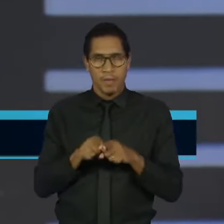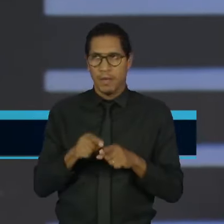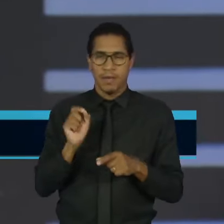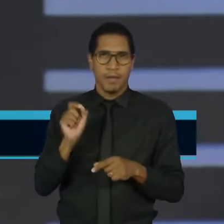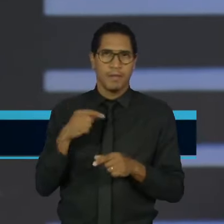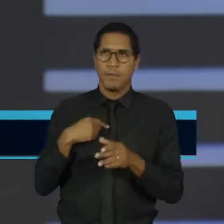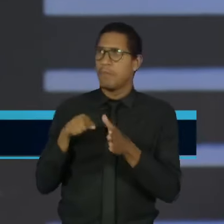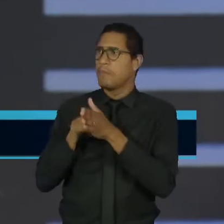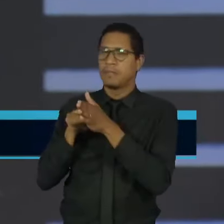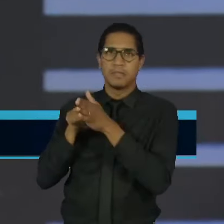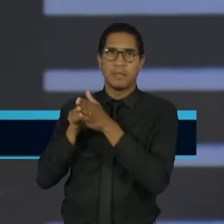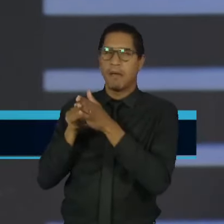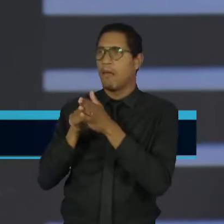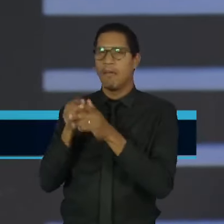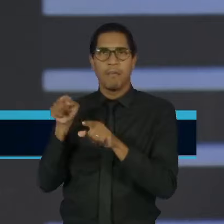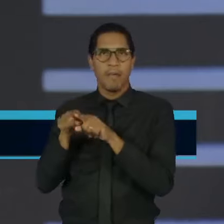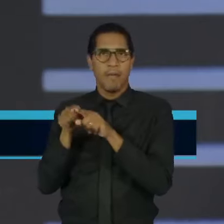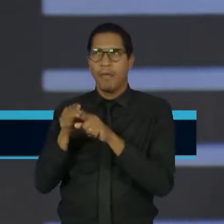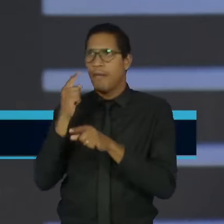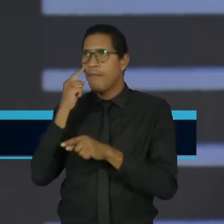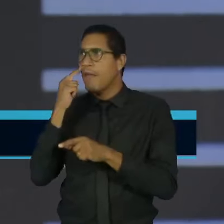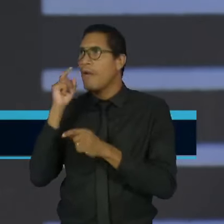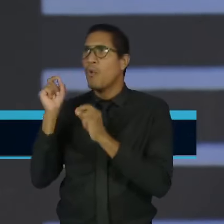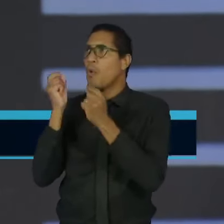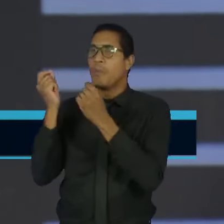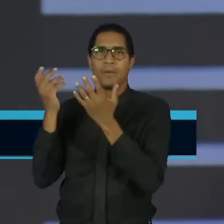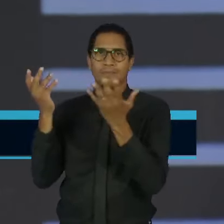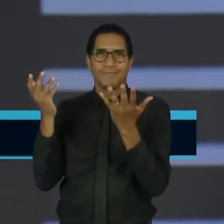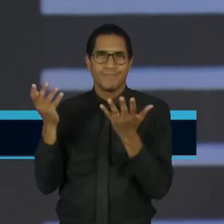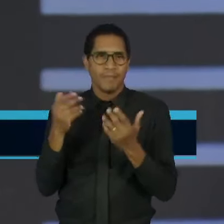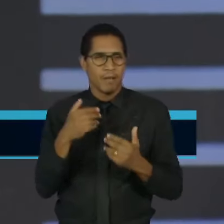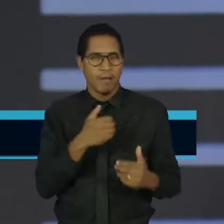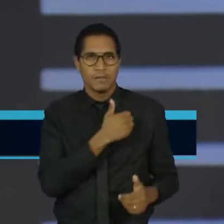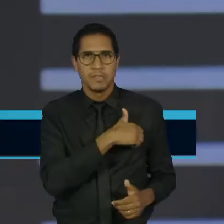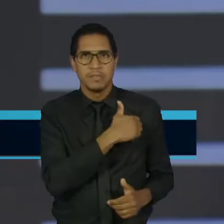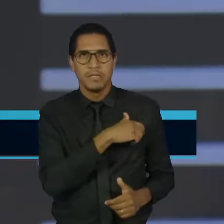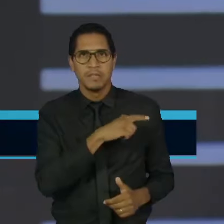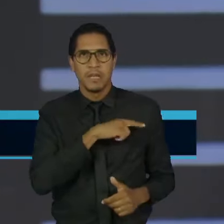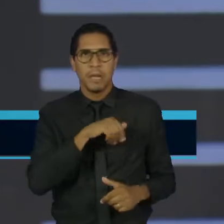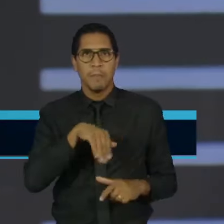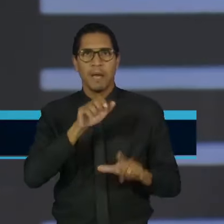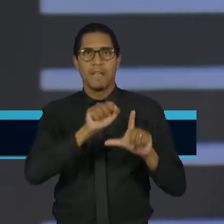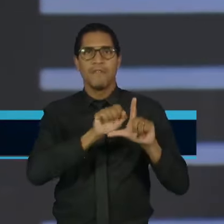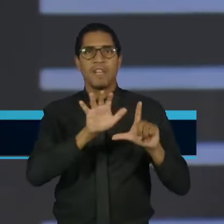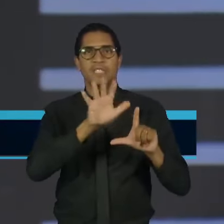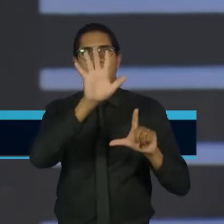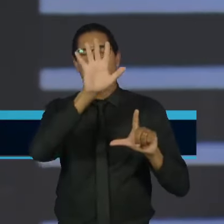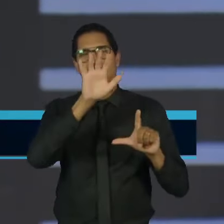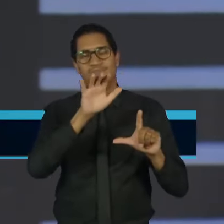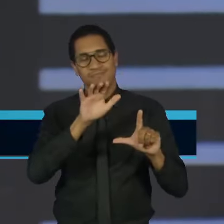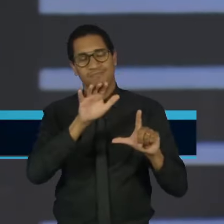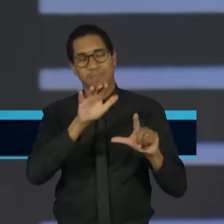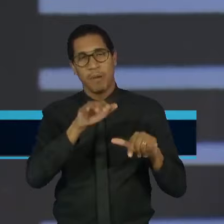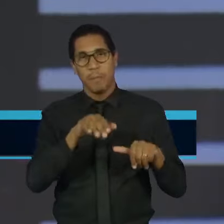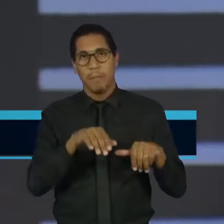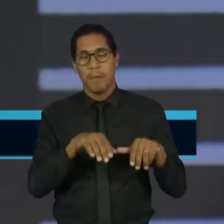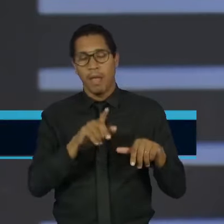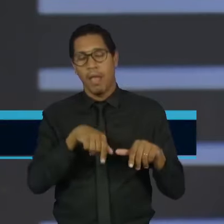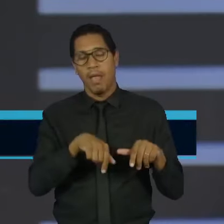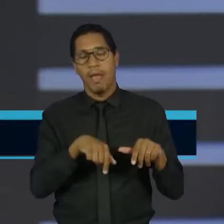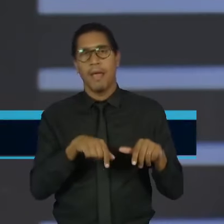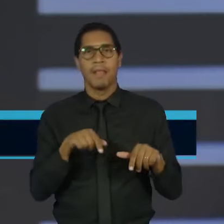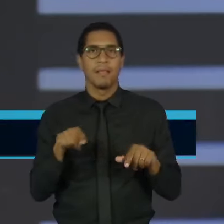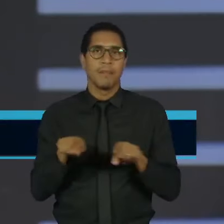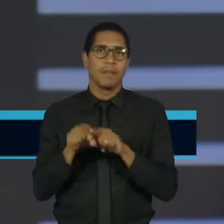a realidade é muito maior que isso, até porque a Argentina tem a maior inflação do mundo, superou o Líbano.